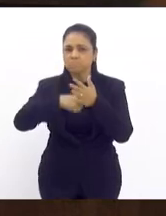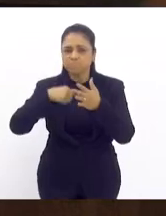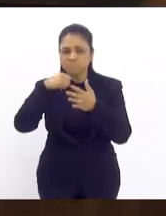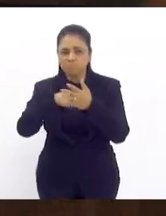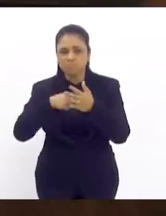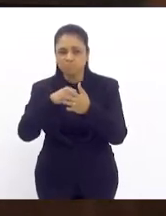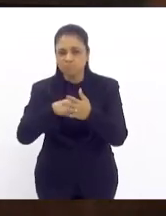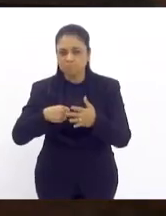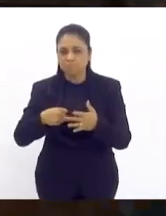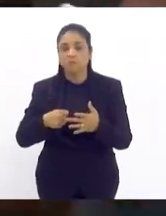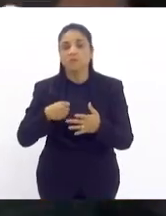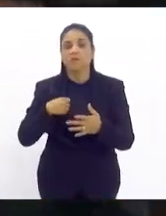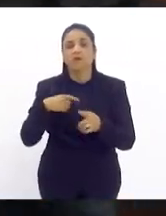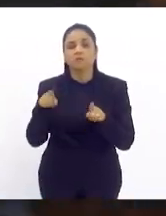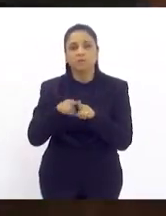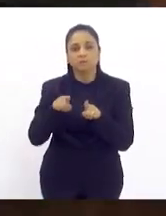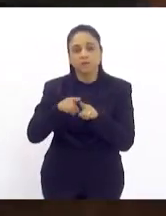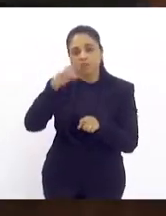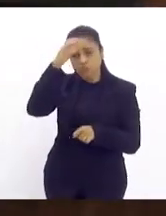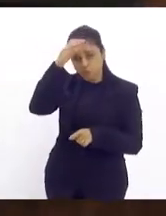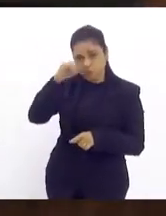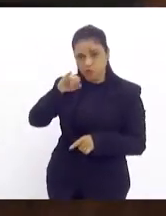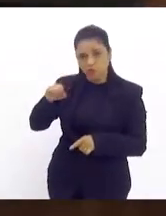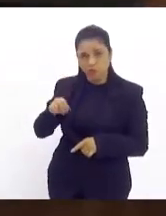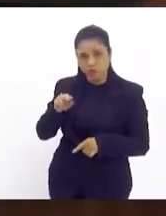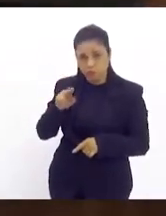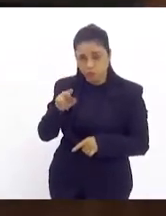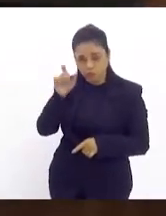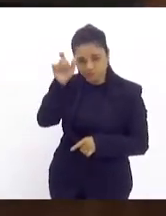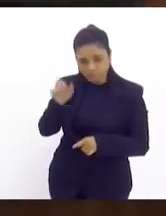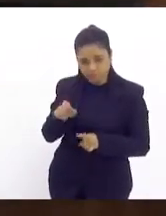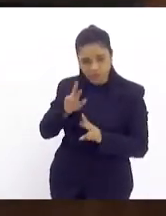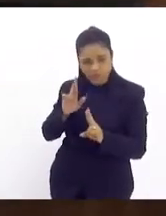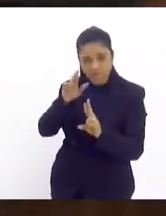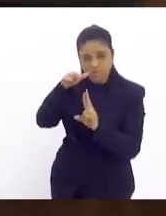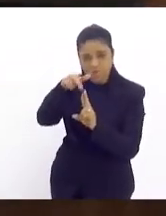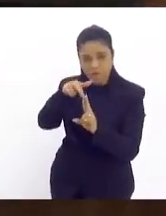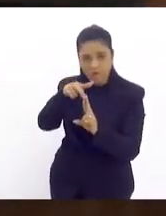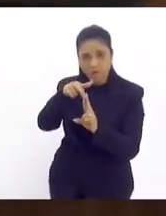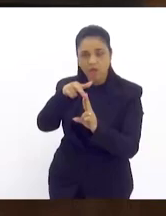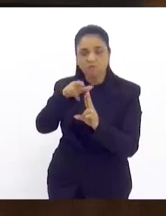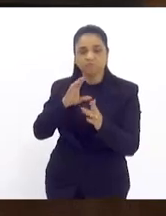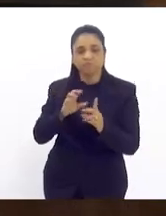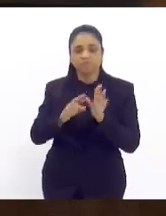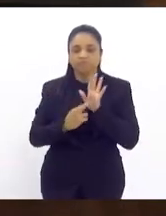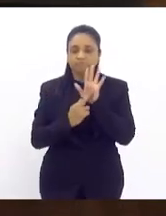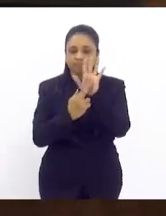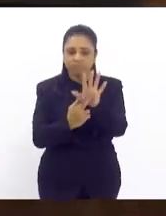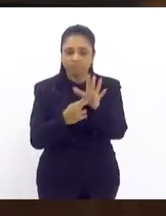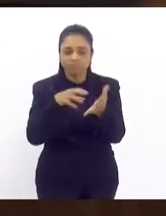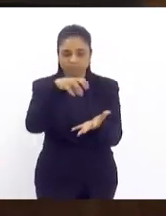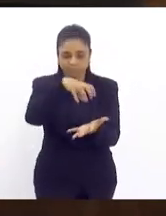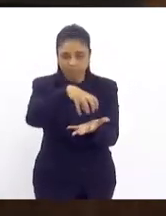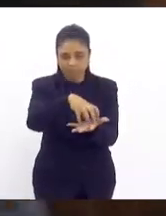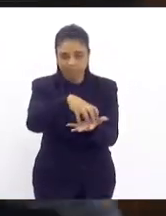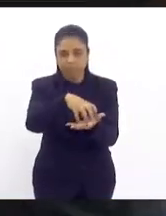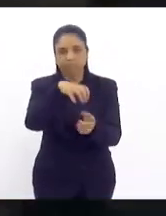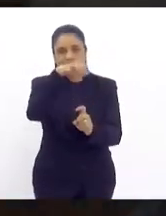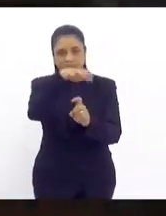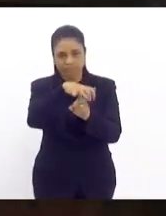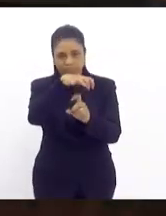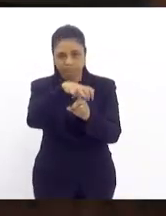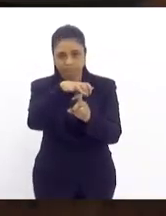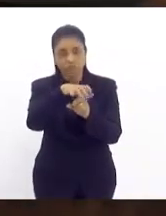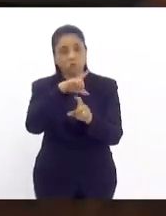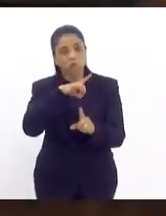e também me referindo aqui aos nordestinos e representantes do Centro de Tradições nordestinas. Eu tenho dois